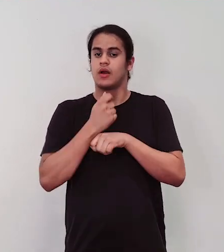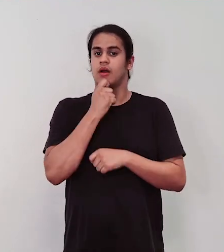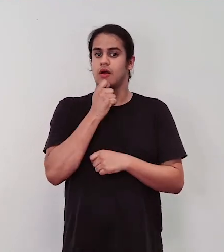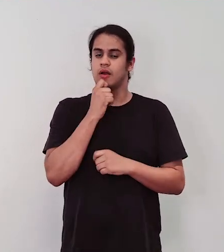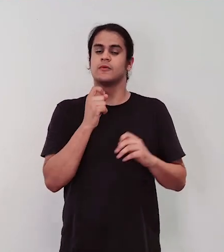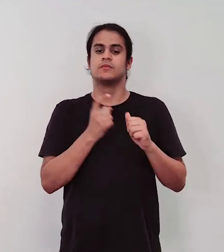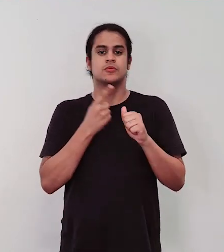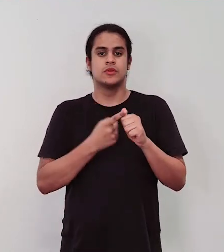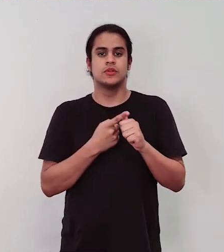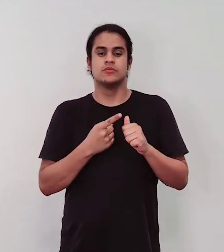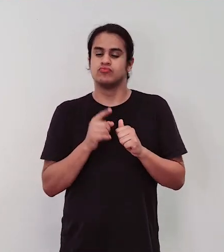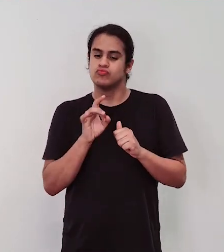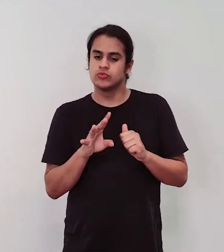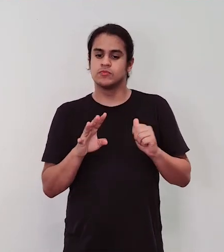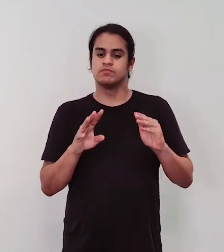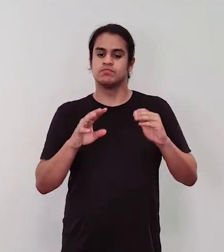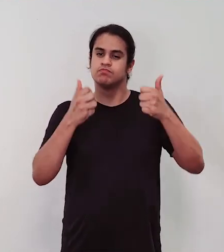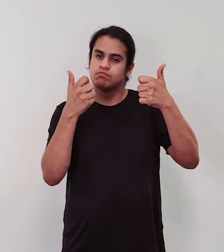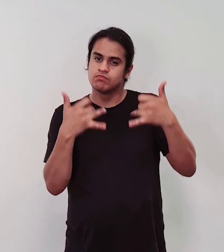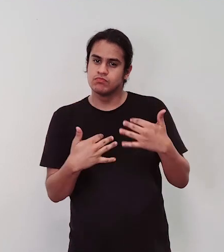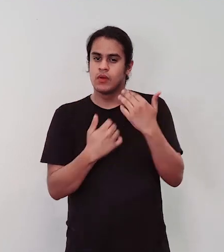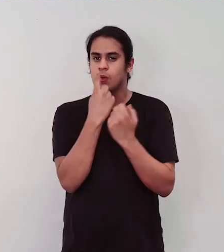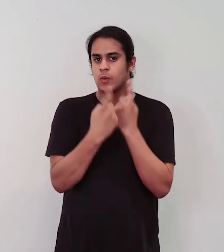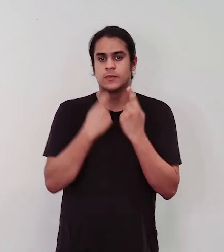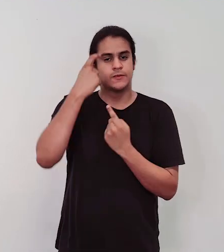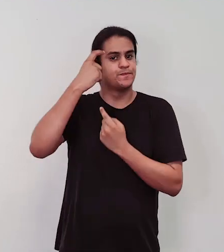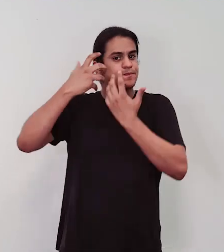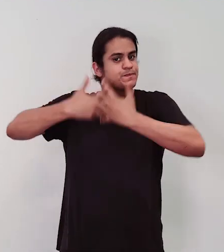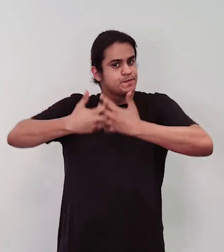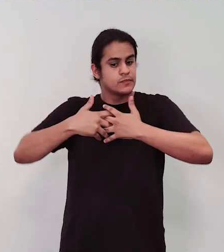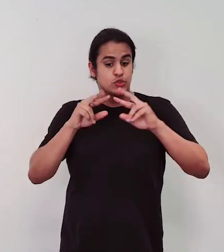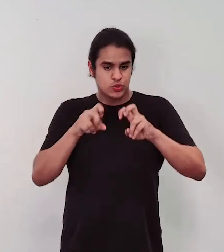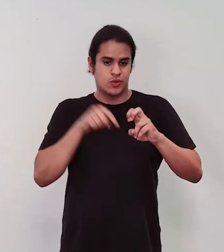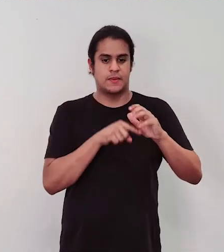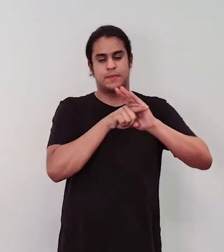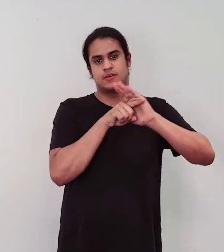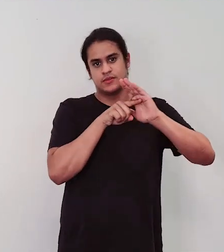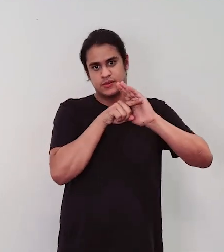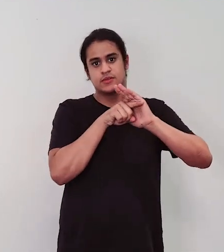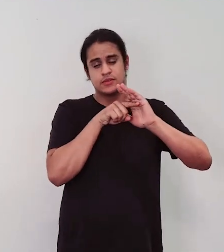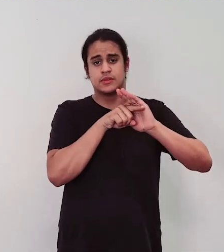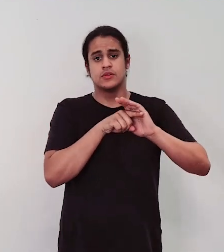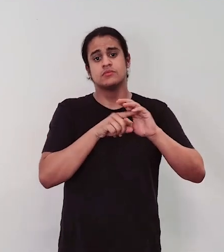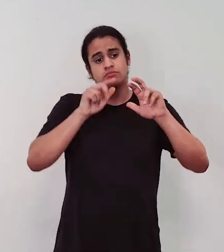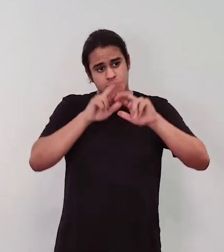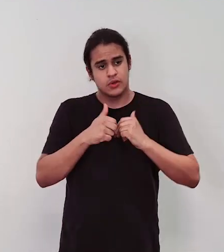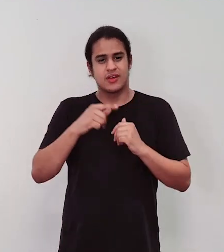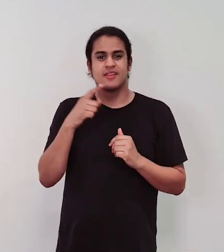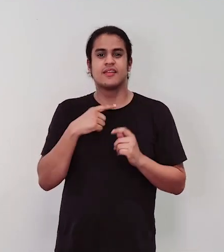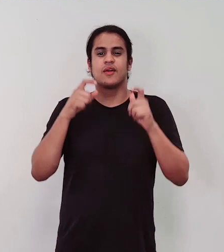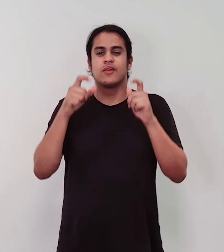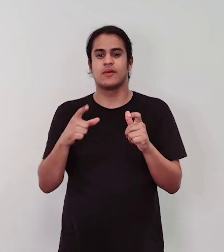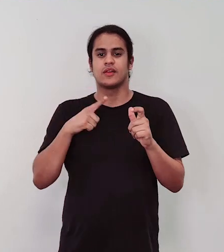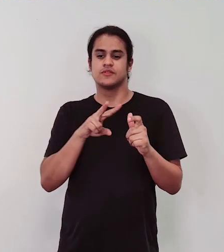introdução e trazer algumas reflexões sobre essa pesquisa a partir da nossa relação com os espaços